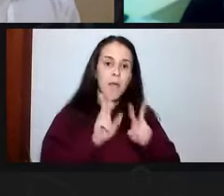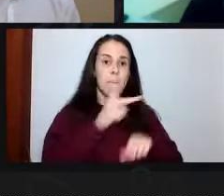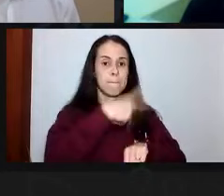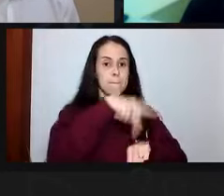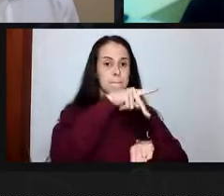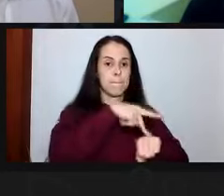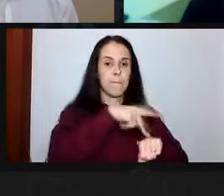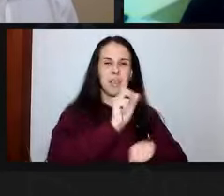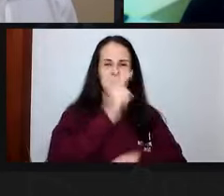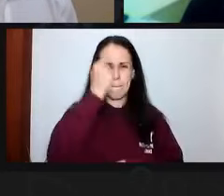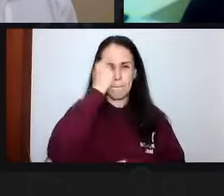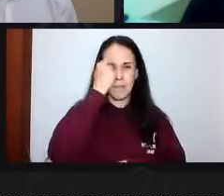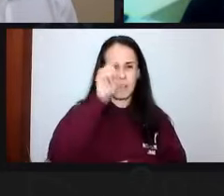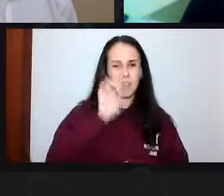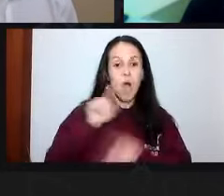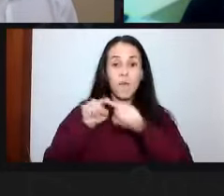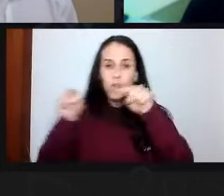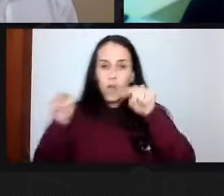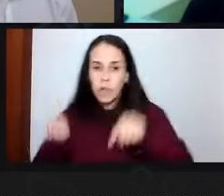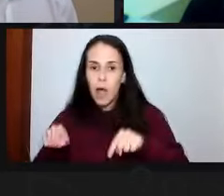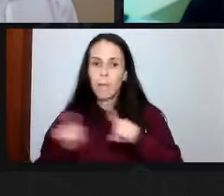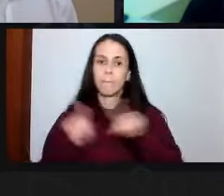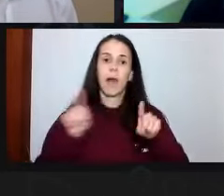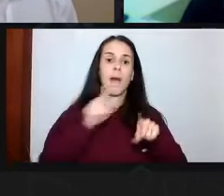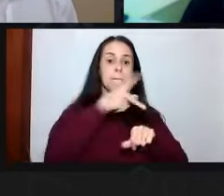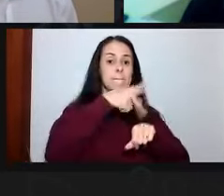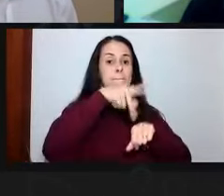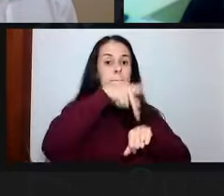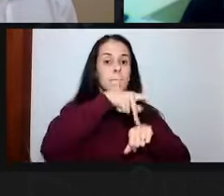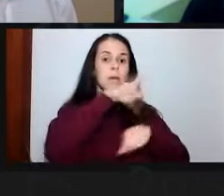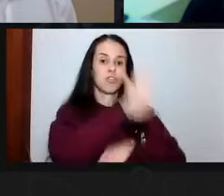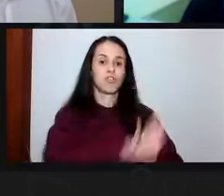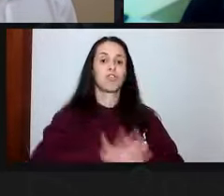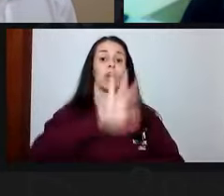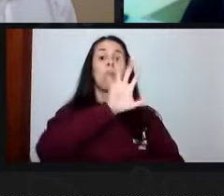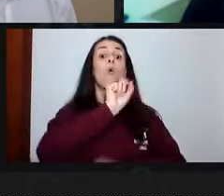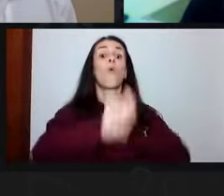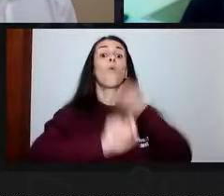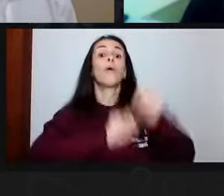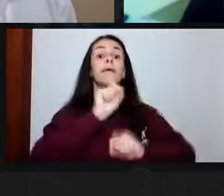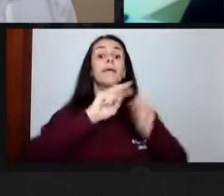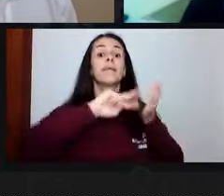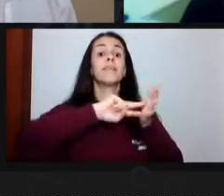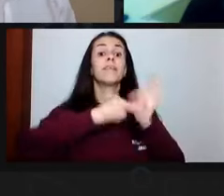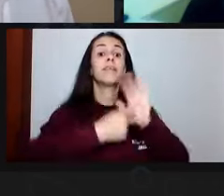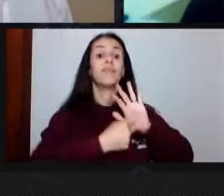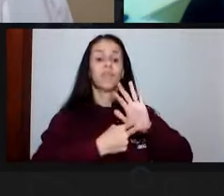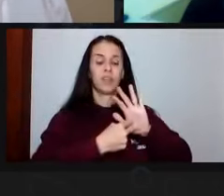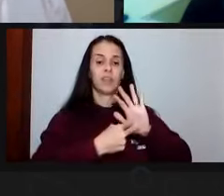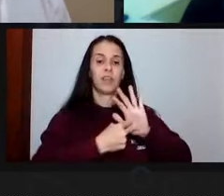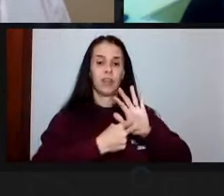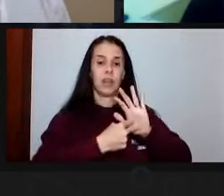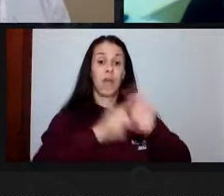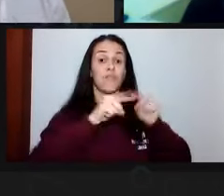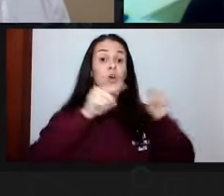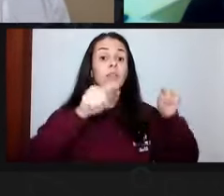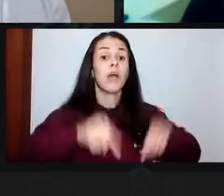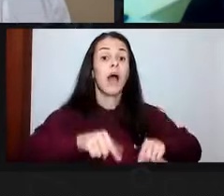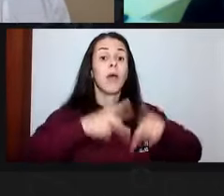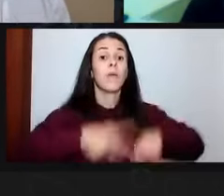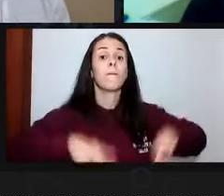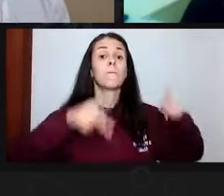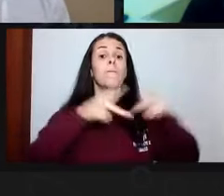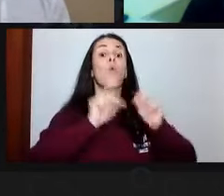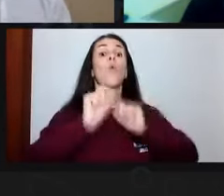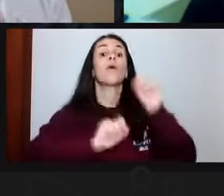pelos servidores, olhar pelo país. O que significa o serviço público para o país? O que significa a saúde pública